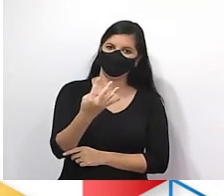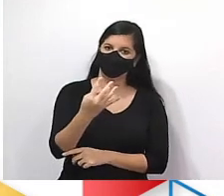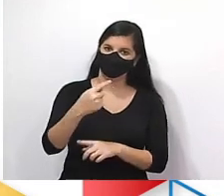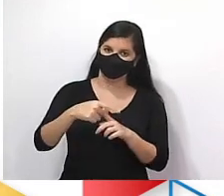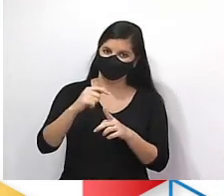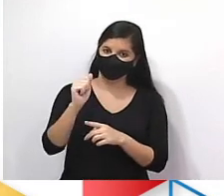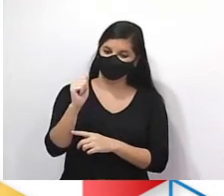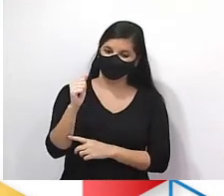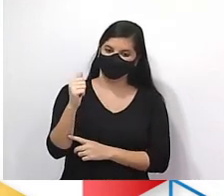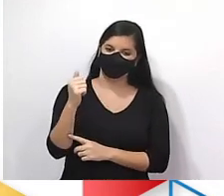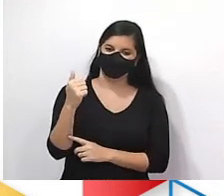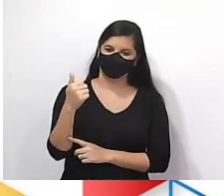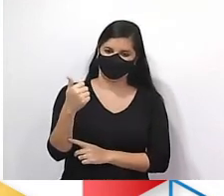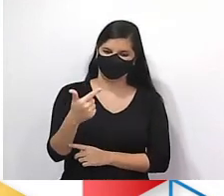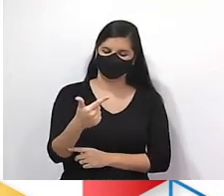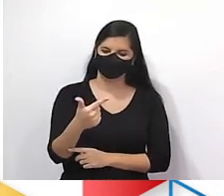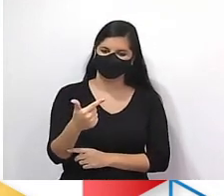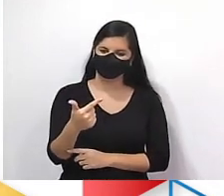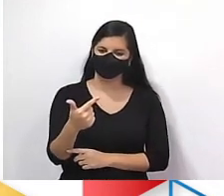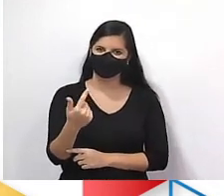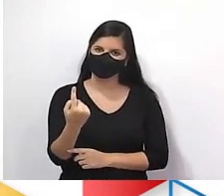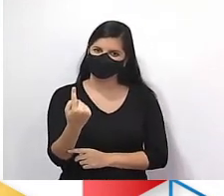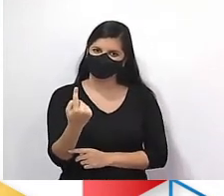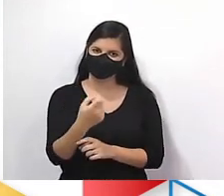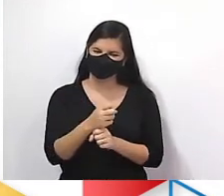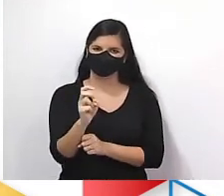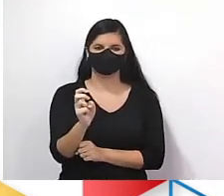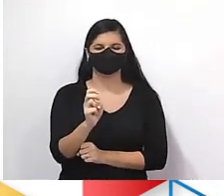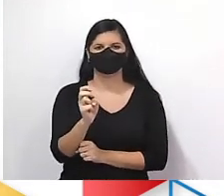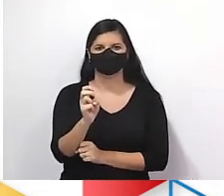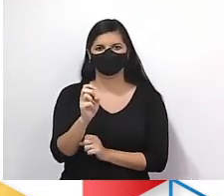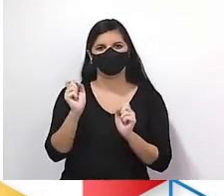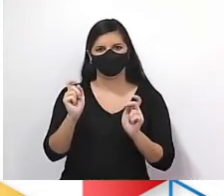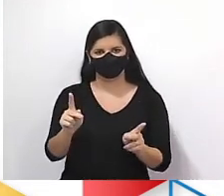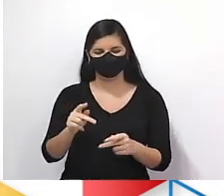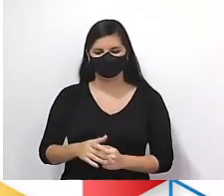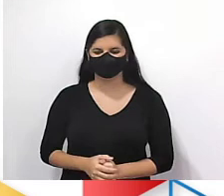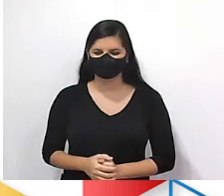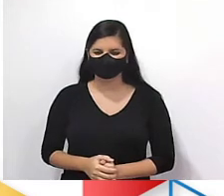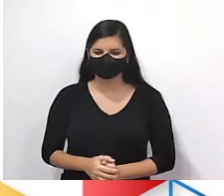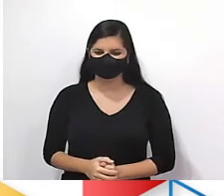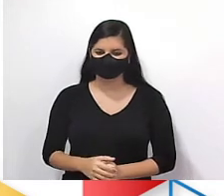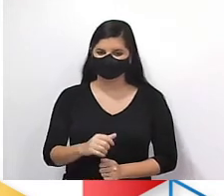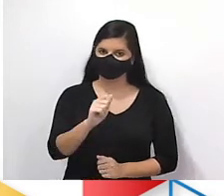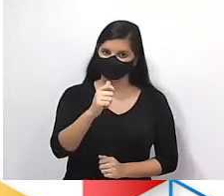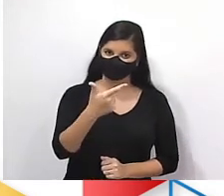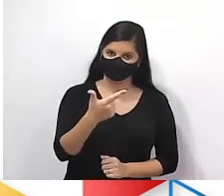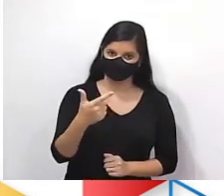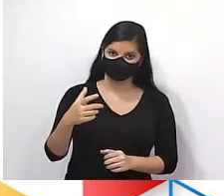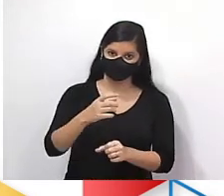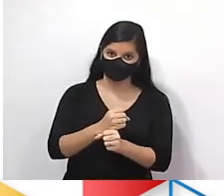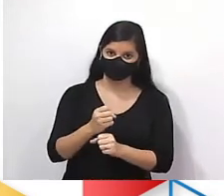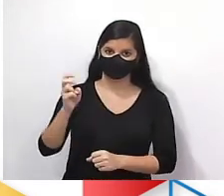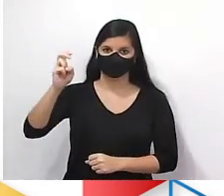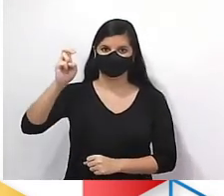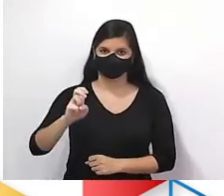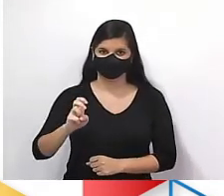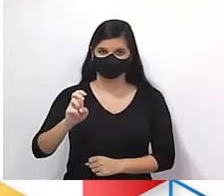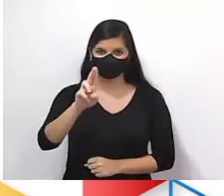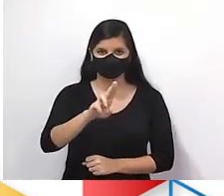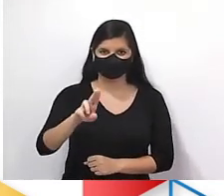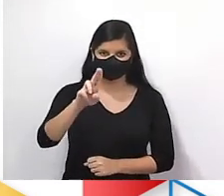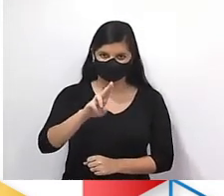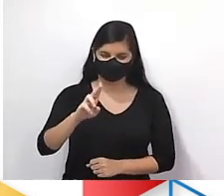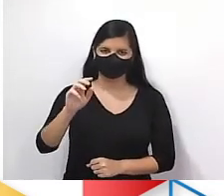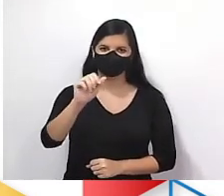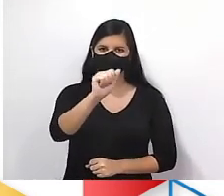mais A1. Então 4 mais 1, 5. Calculamos A2. A2 vale 5. Então ele vai ser utilizado no